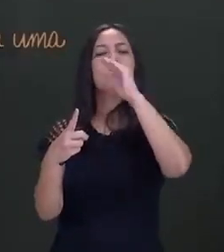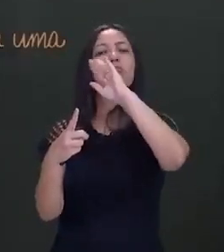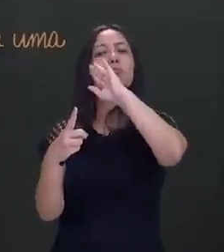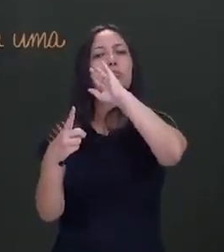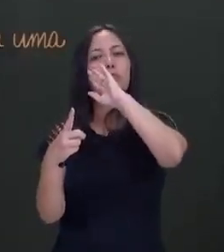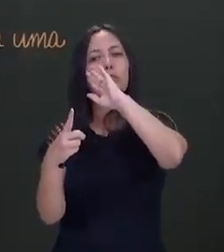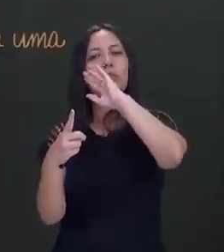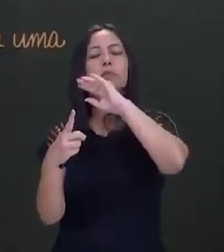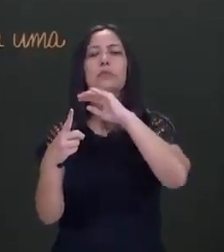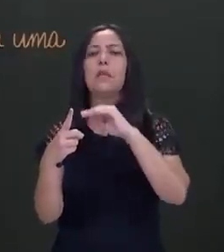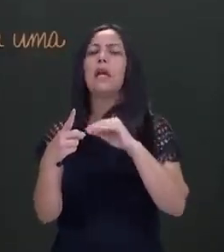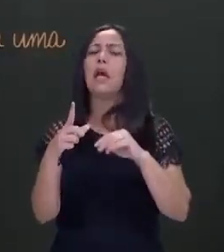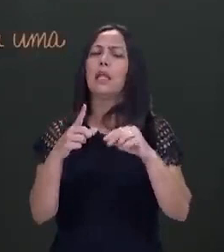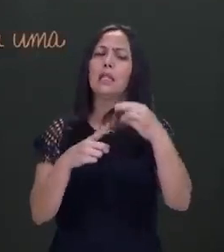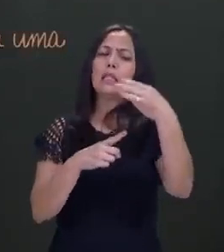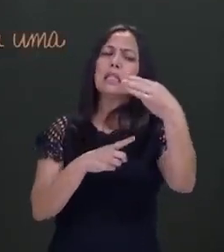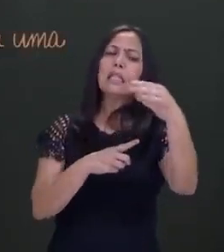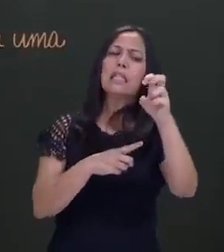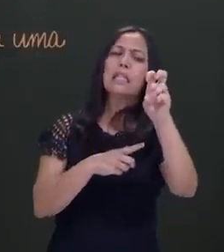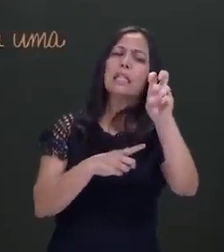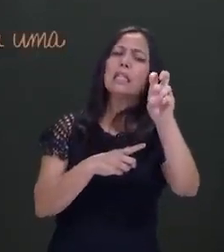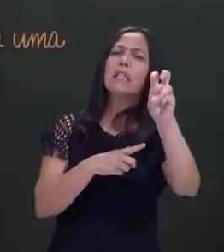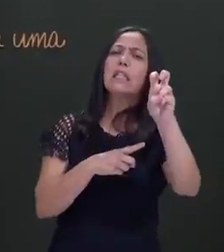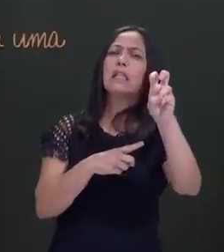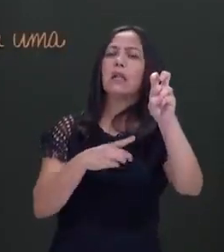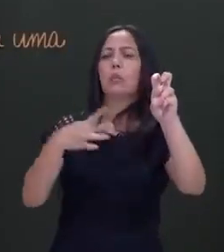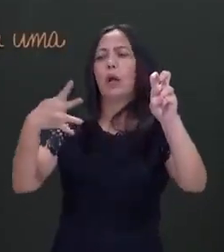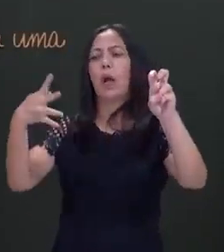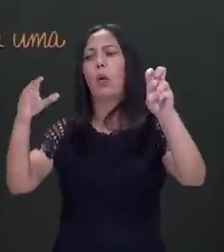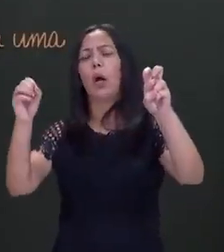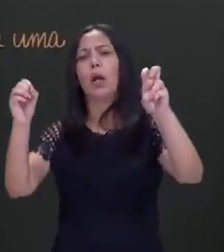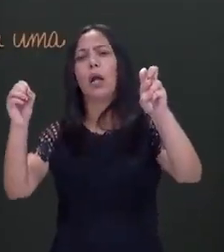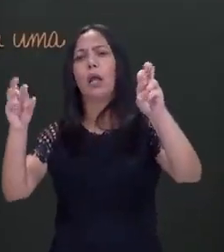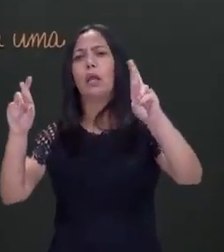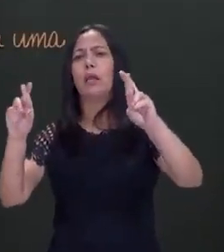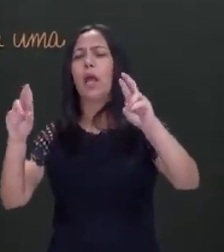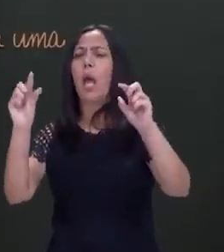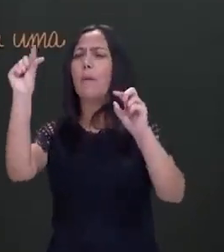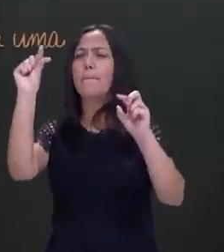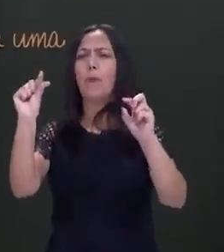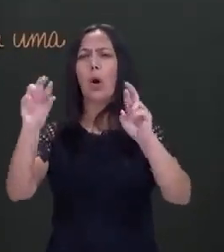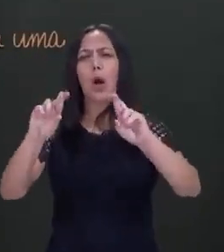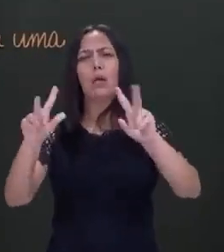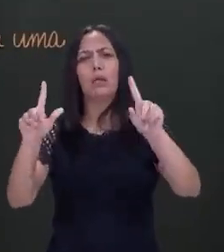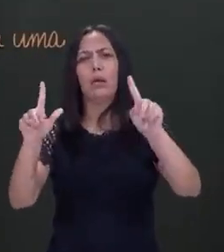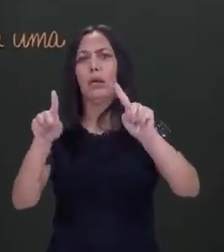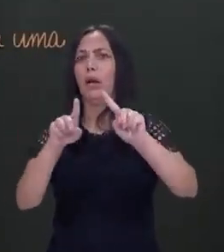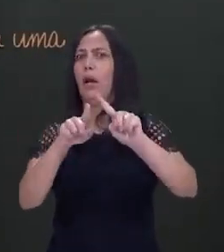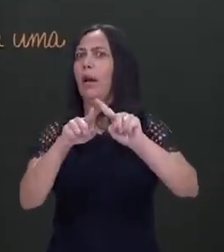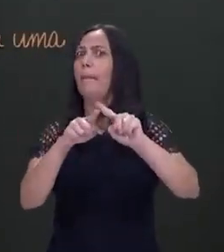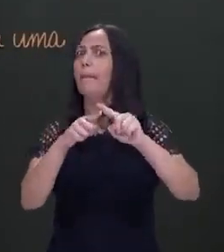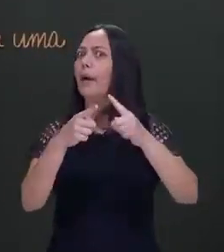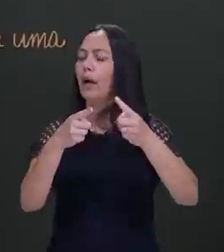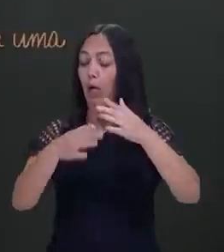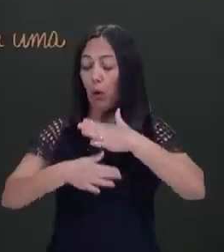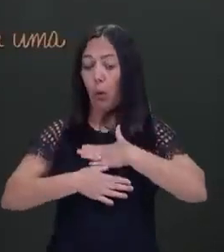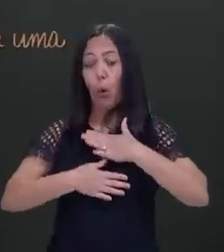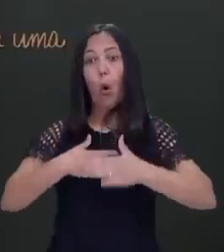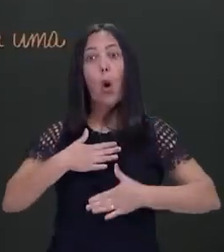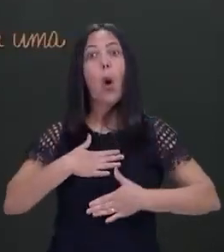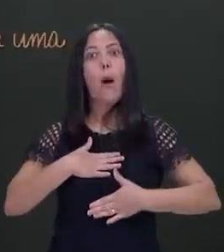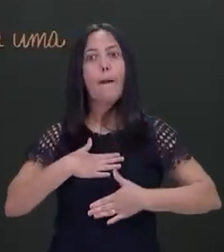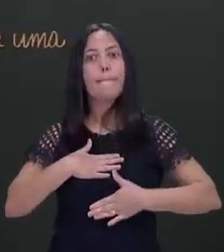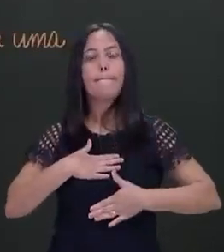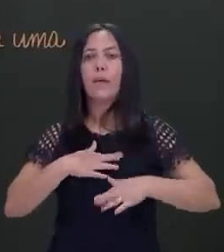diferença. De 35 para 40 é pouco, não é assim, falando? Ou 36 para 40 é pouco, mas no